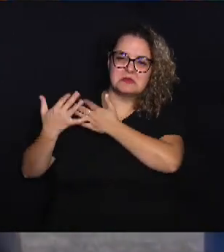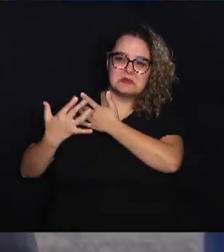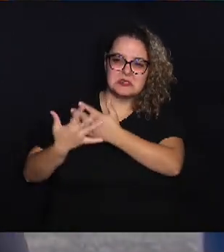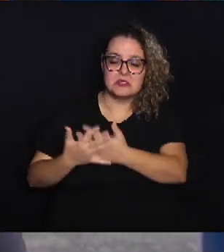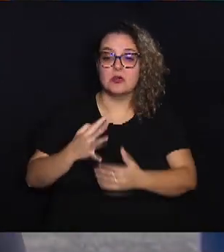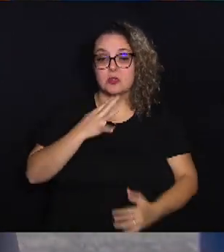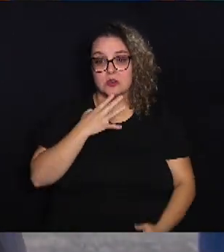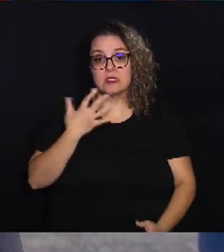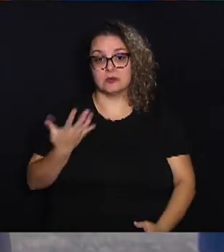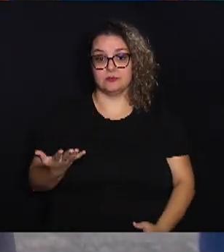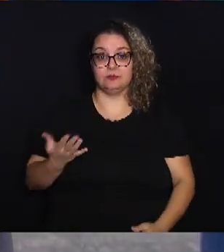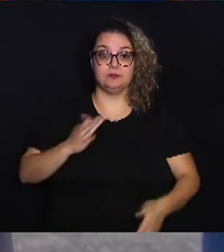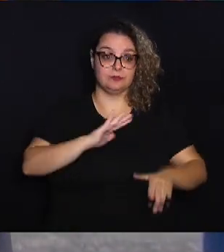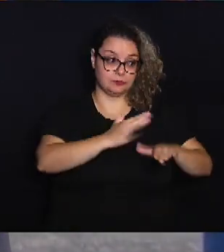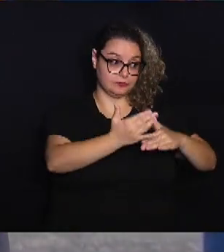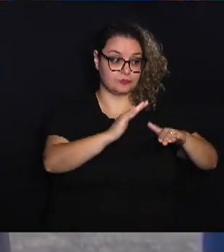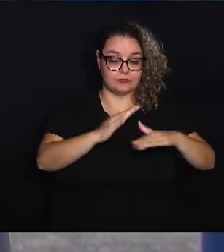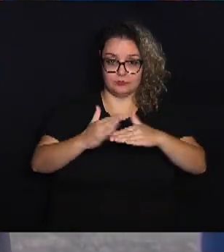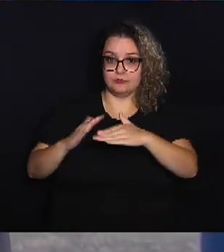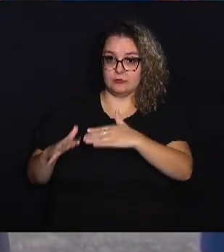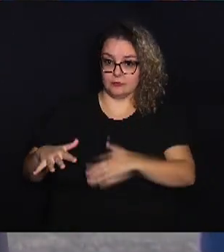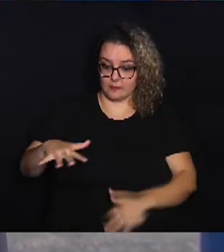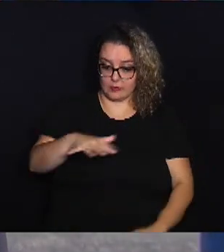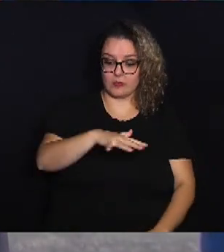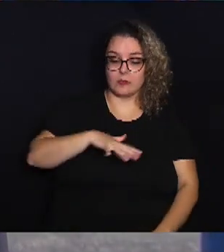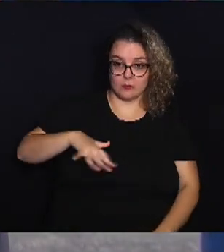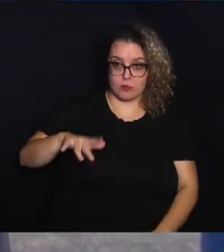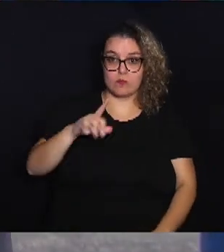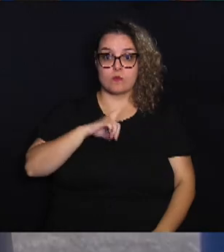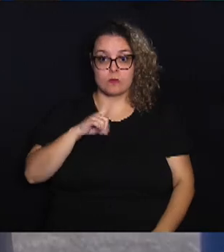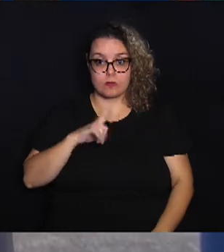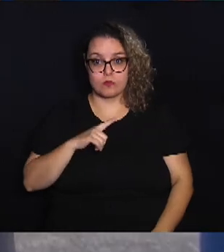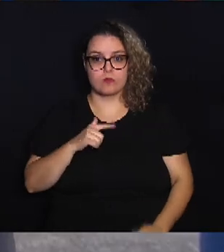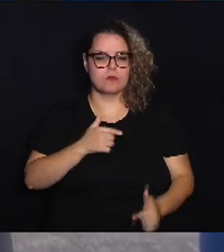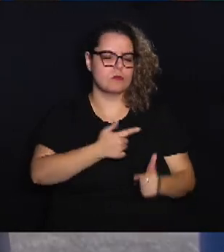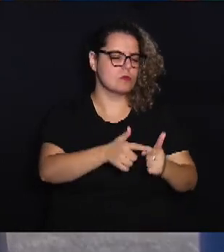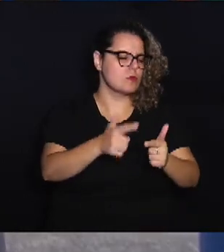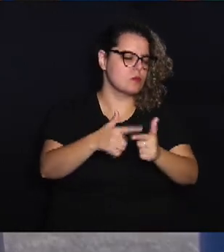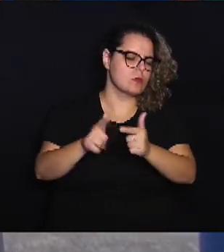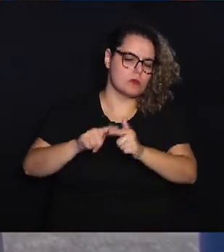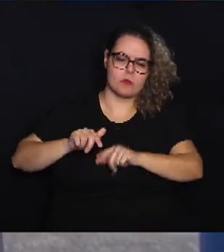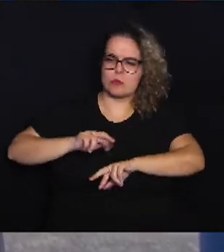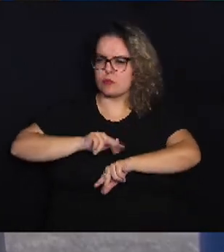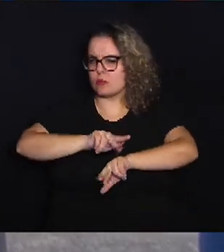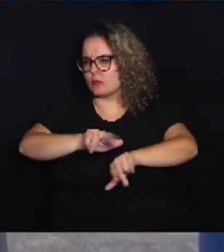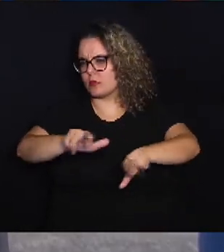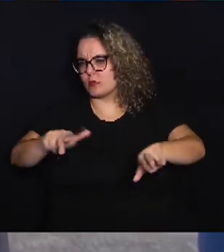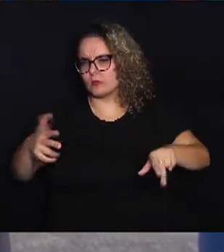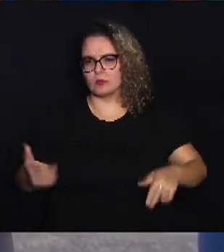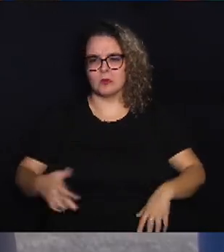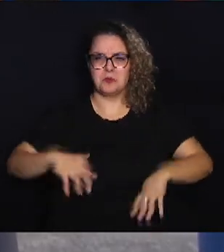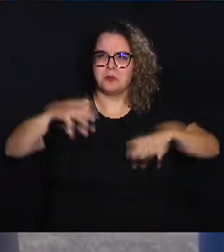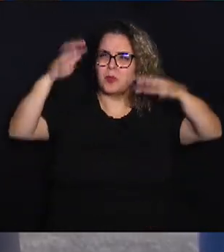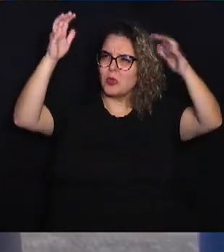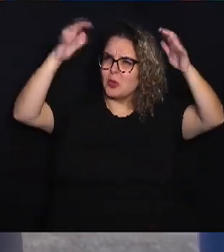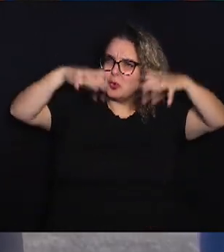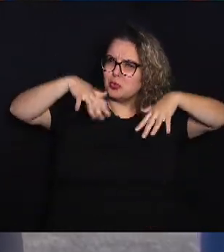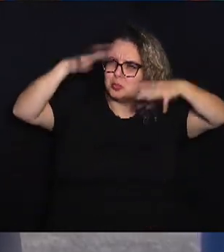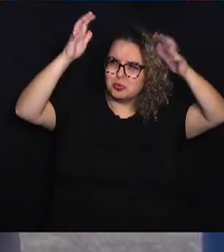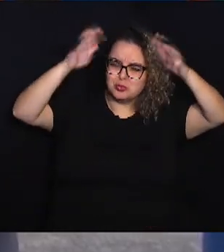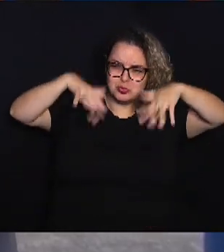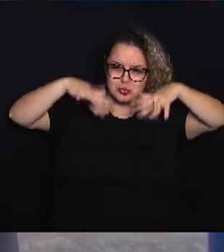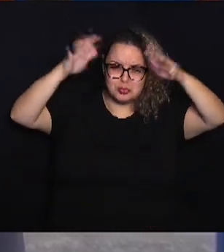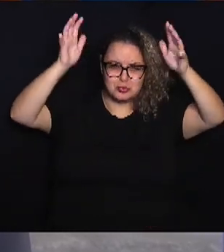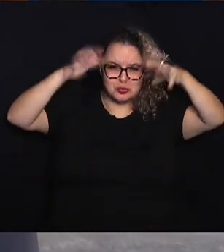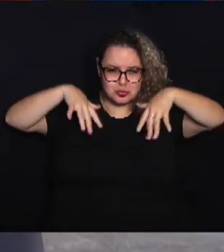então, estes bairros aqui tiveram muitos problemas, então, quando havia chuva, eram